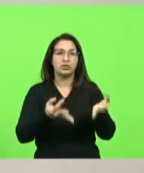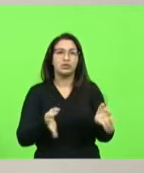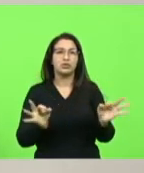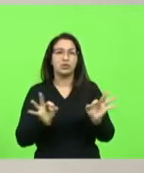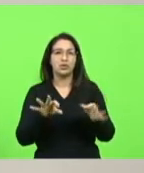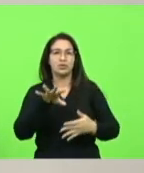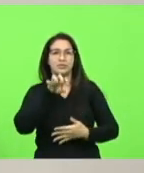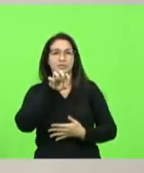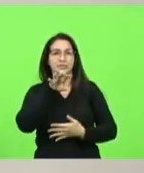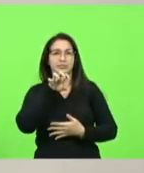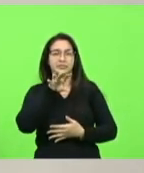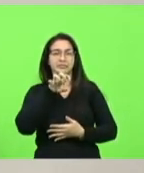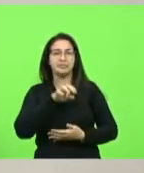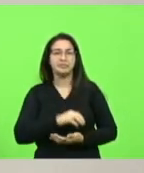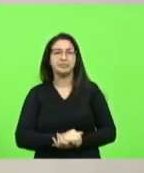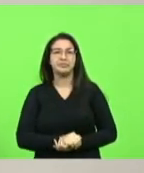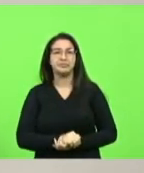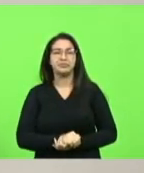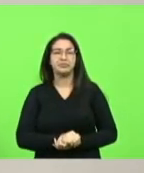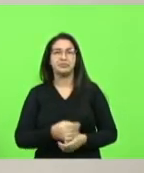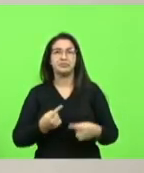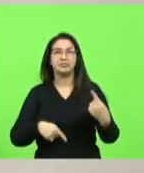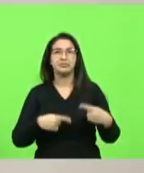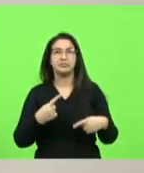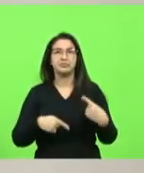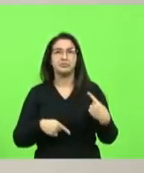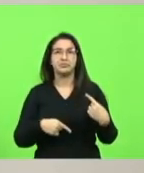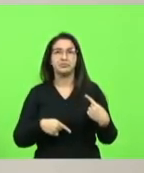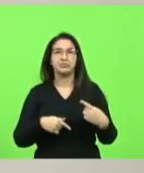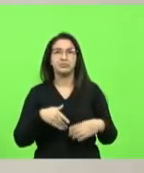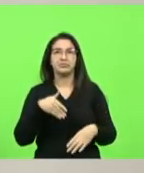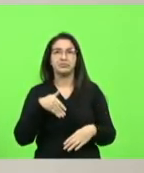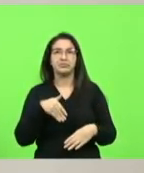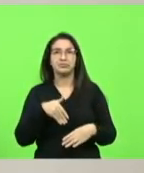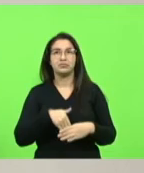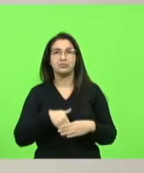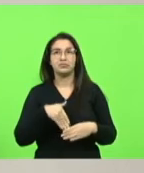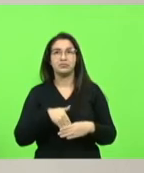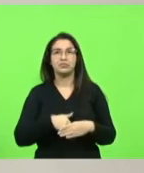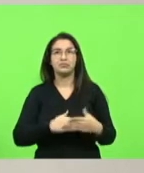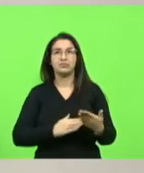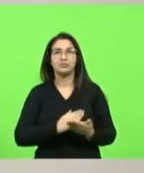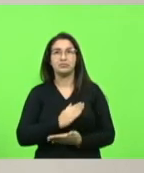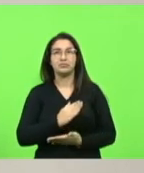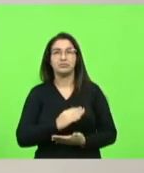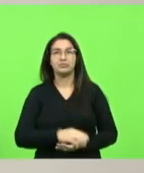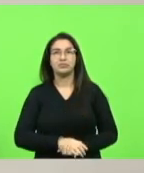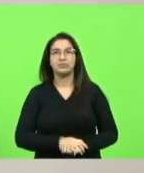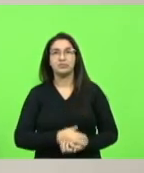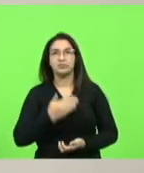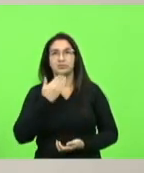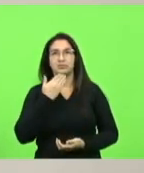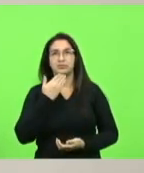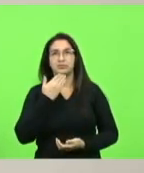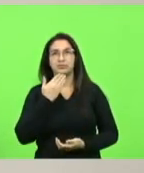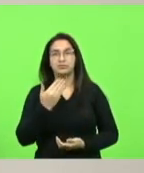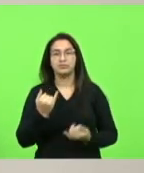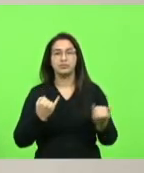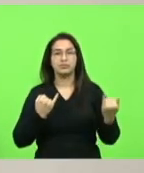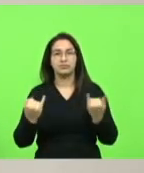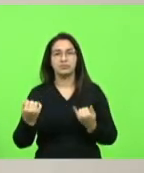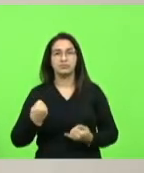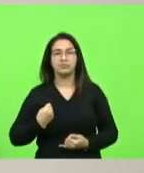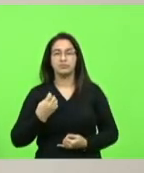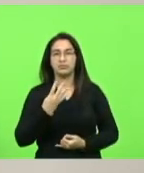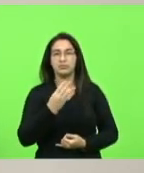respiradores em discussão em votação aprovado pedido de informação